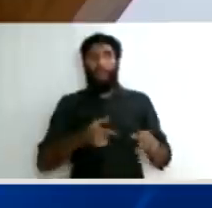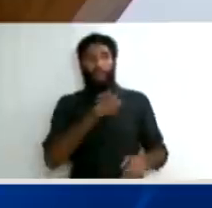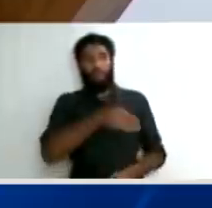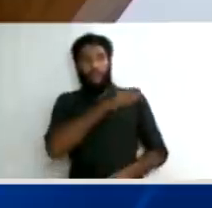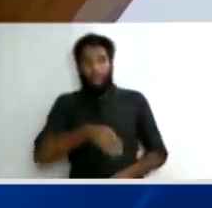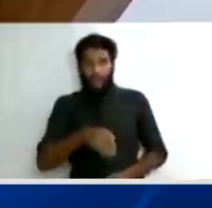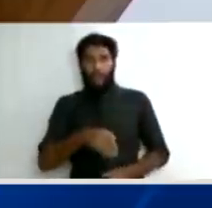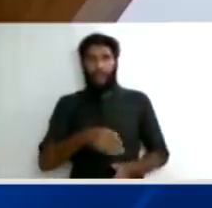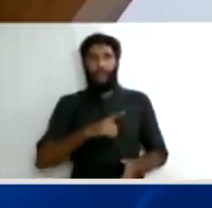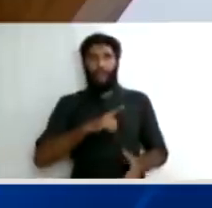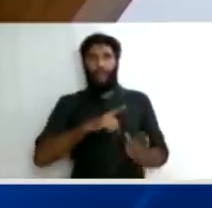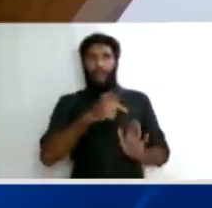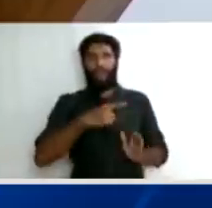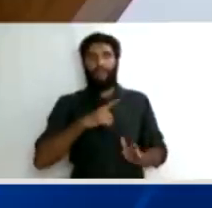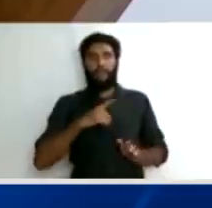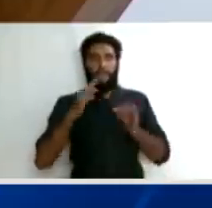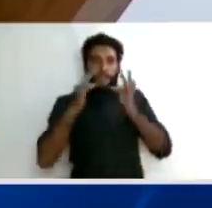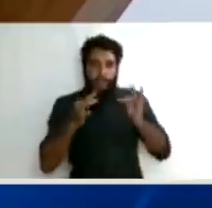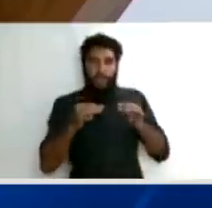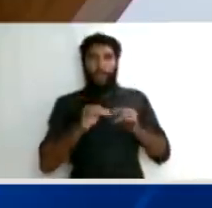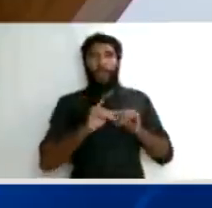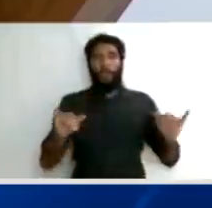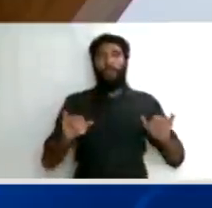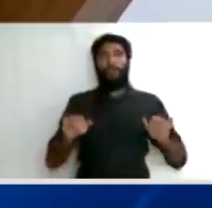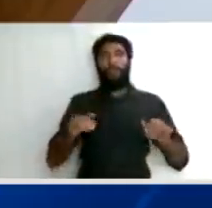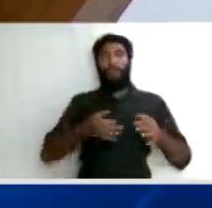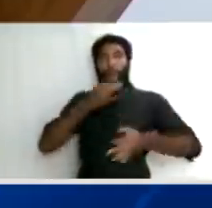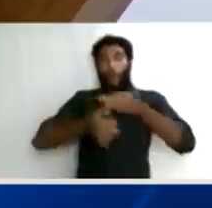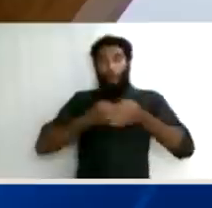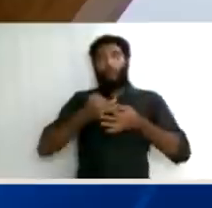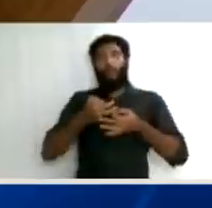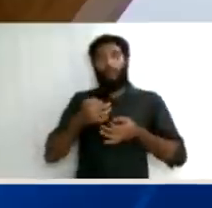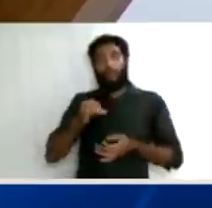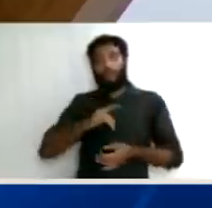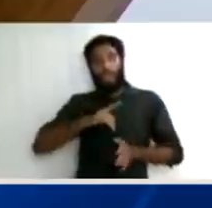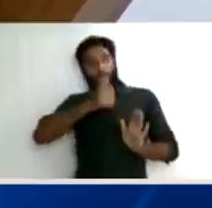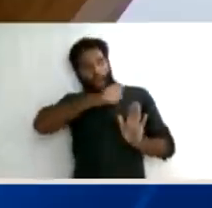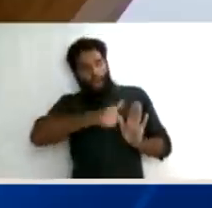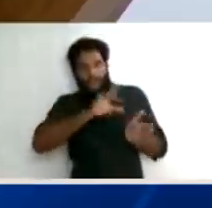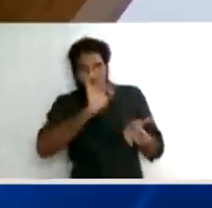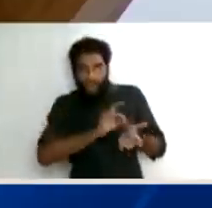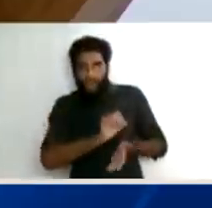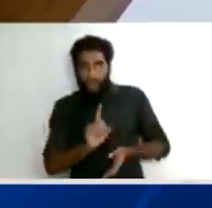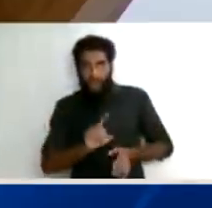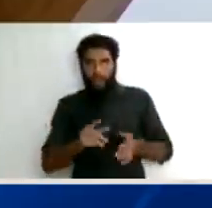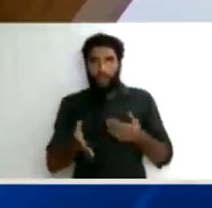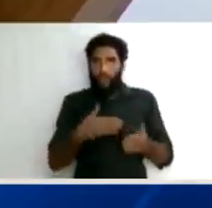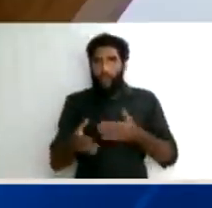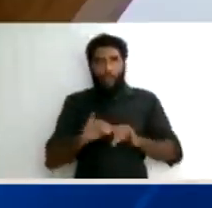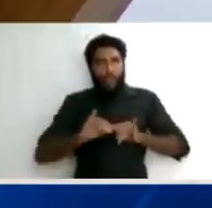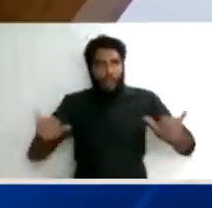exceção de incompetência, tudo verificado em habeas corpus. Habeas corpus não se presta para isso.